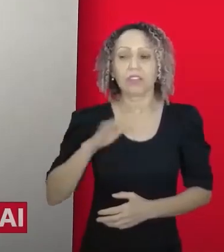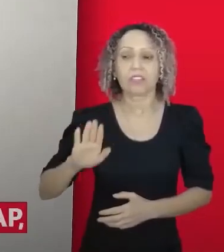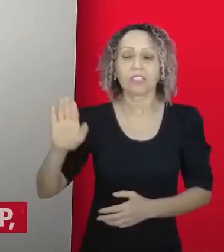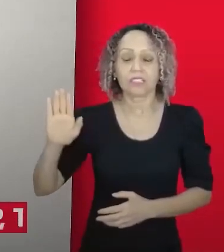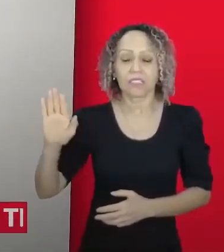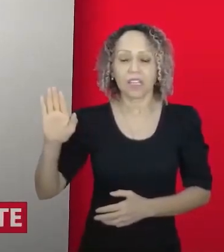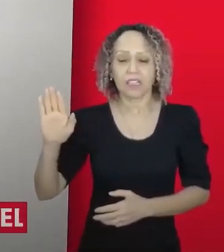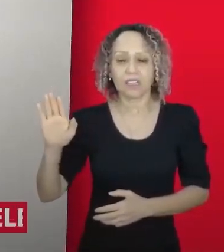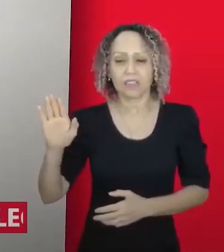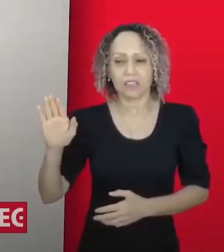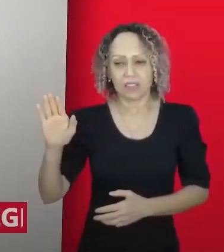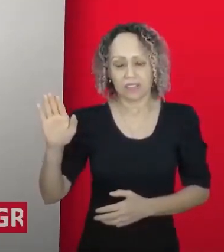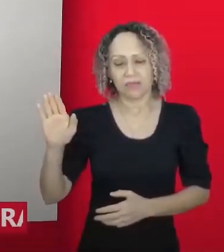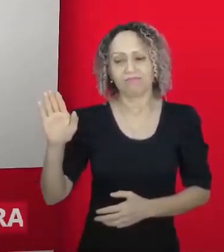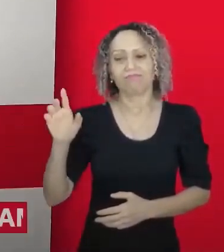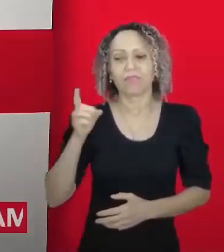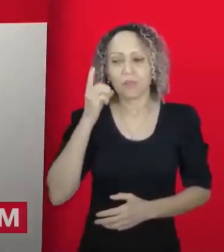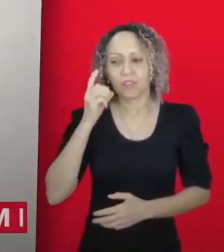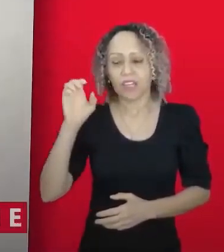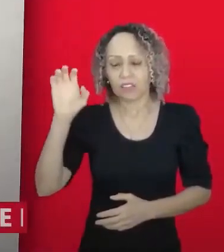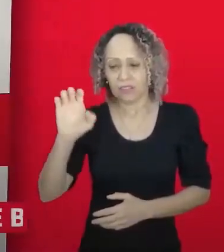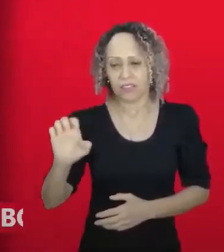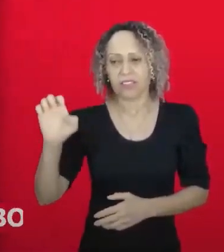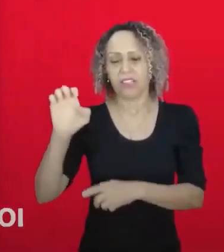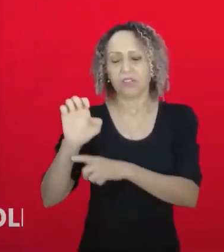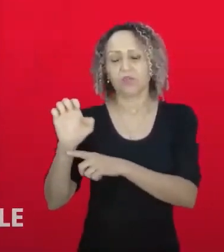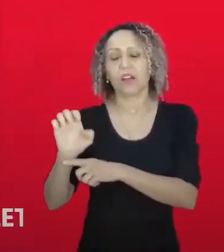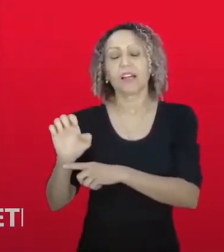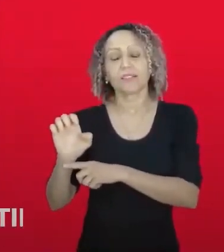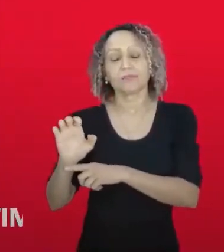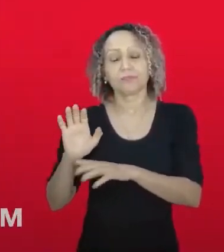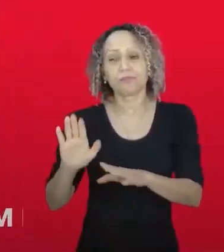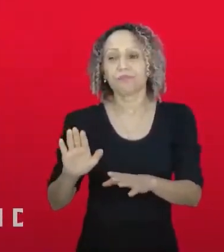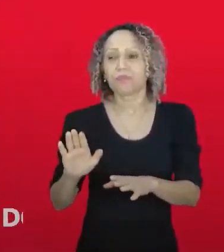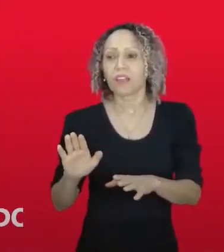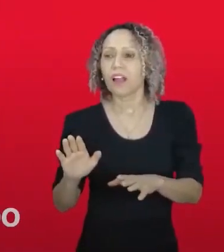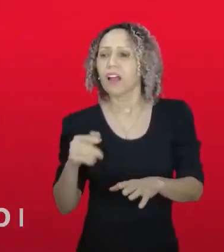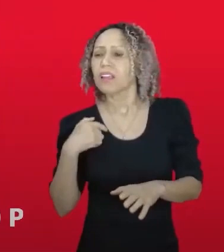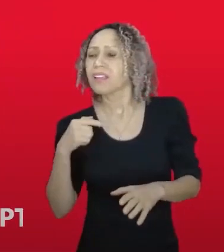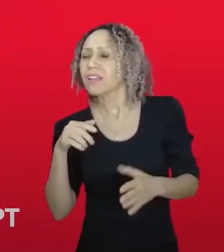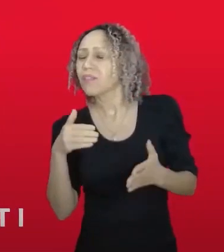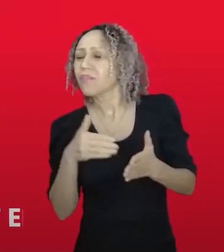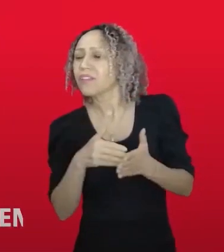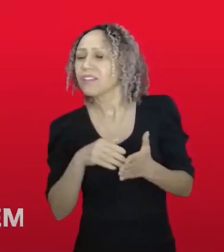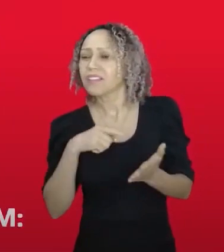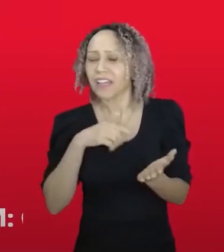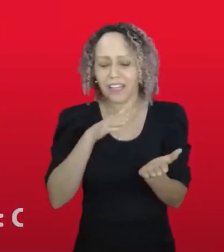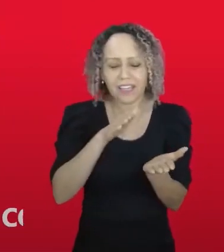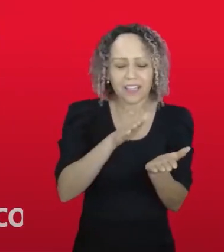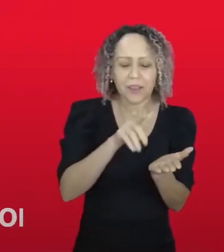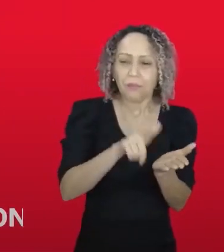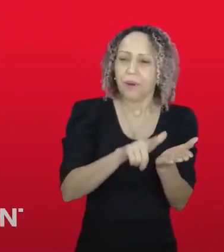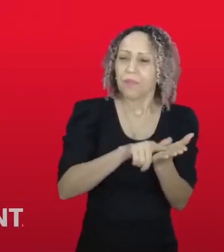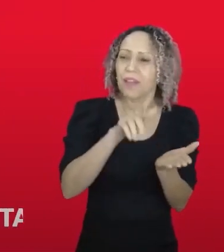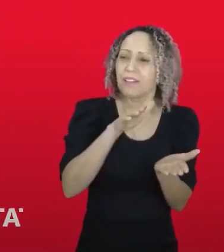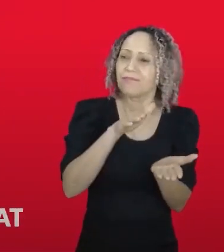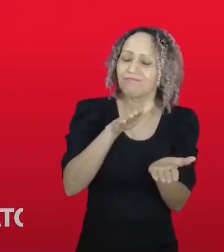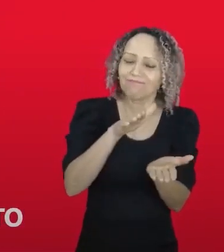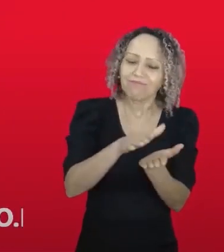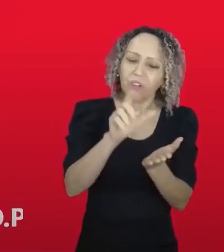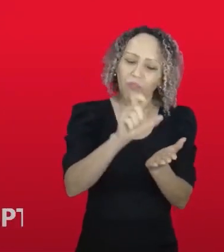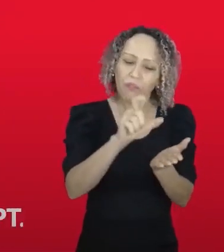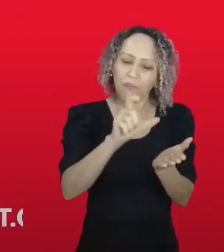candidatas a deputados estaduais. No final, você tem a sua colinha. Escolhe seu deputado ou deputada federal,